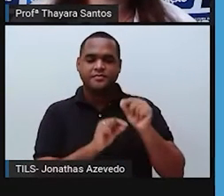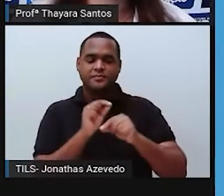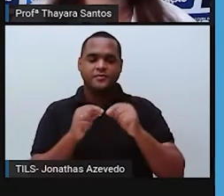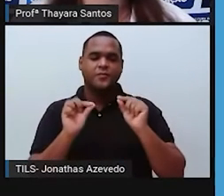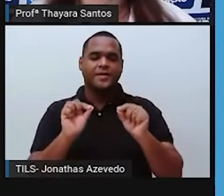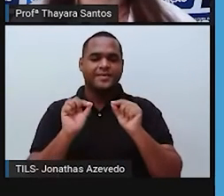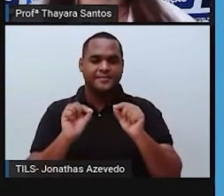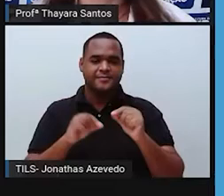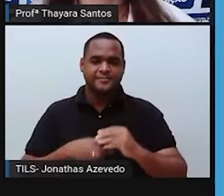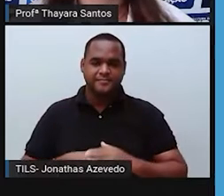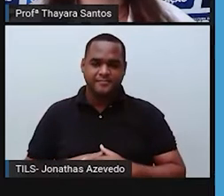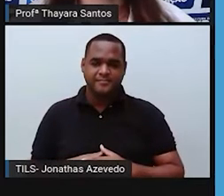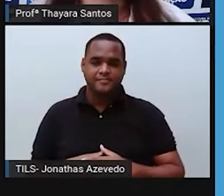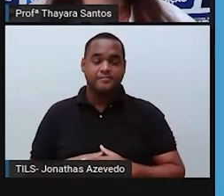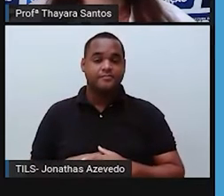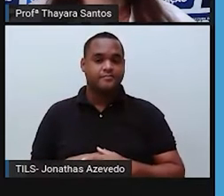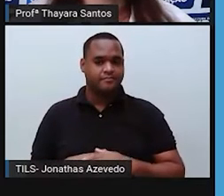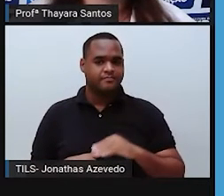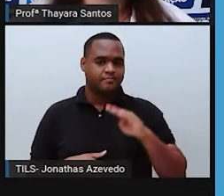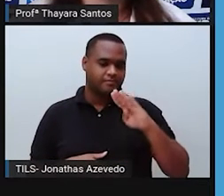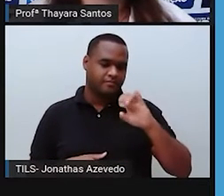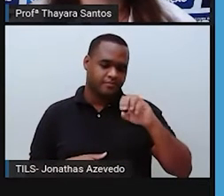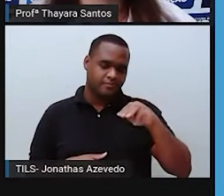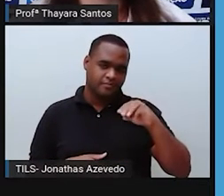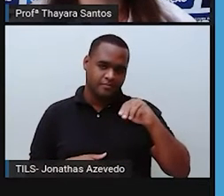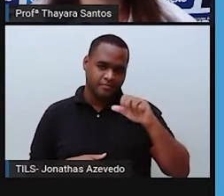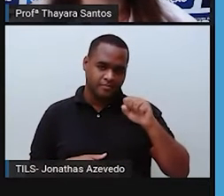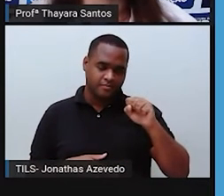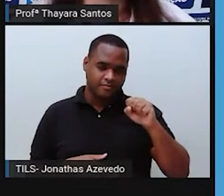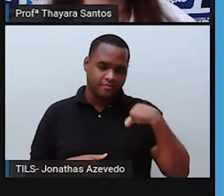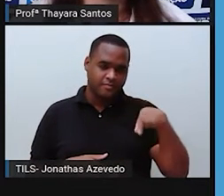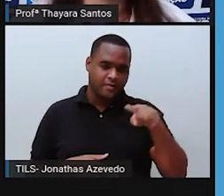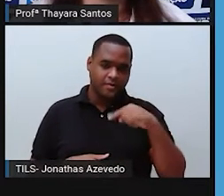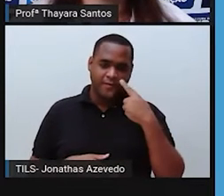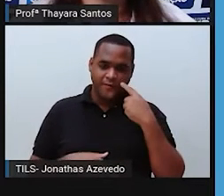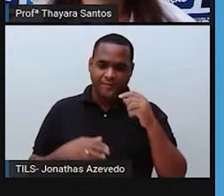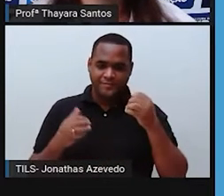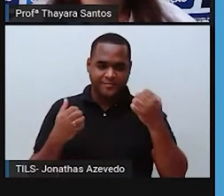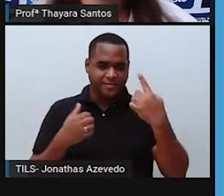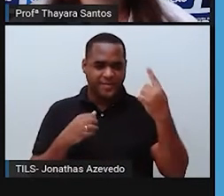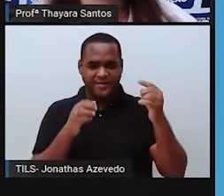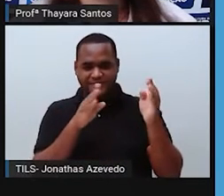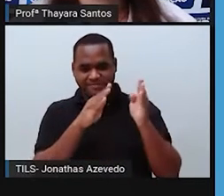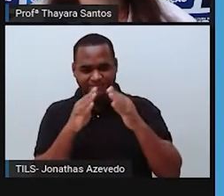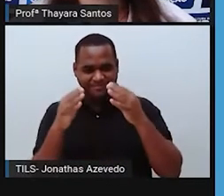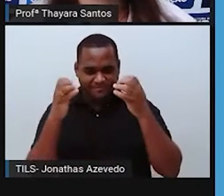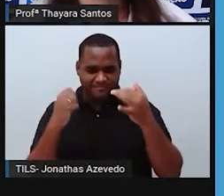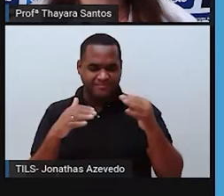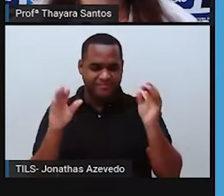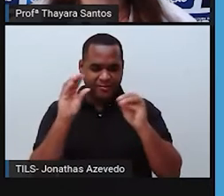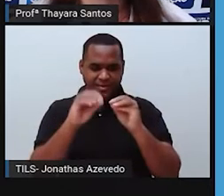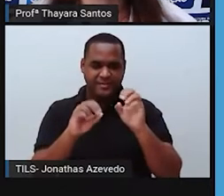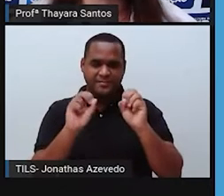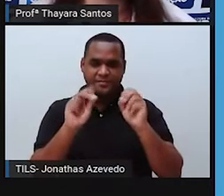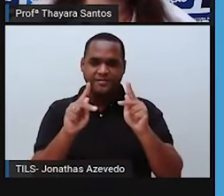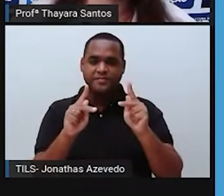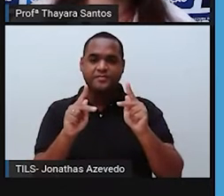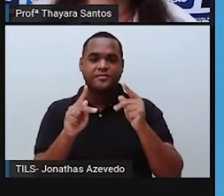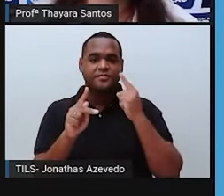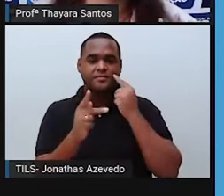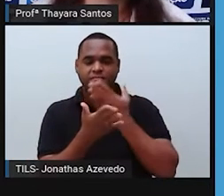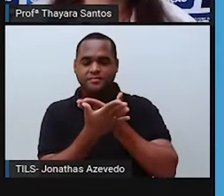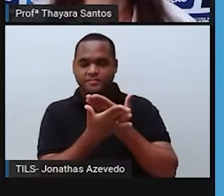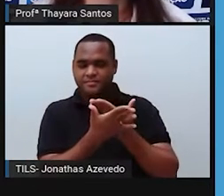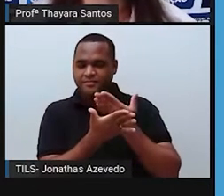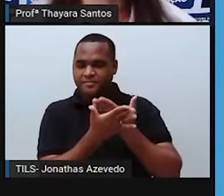os biomas. Vocês já devem ter visto lá no primeiro slide que eu coloquei. a gente vai estudar sobre biomas,